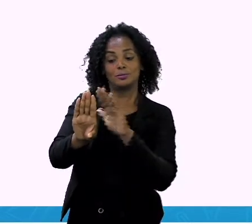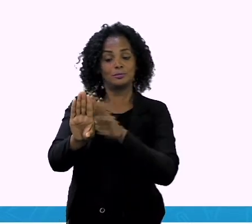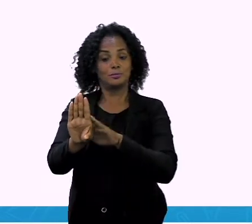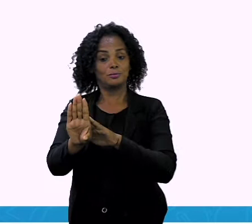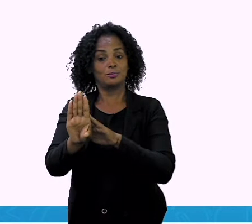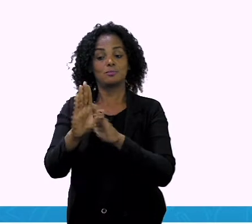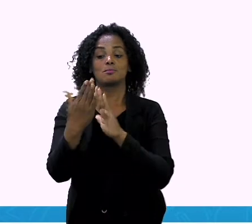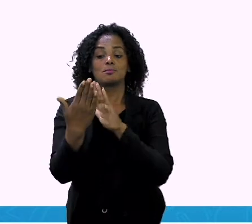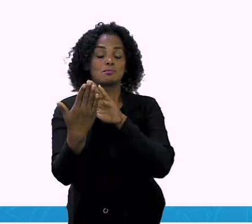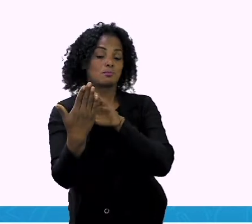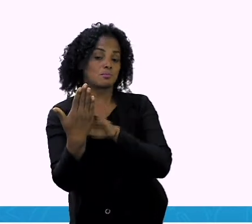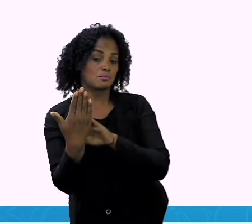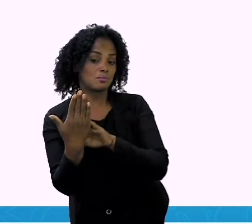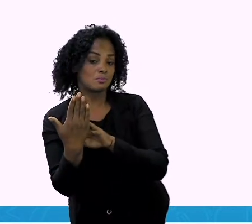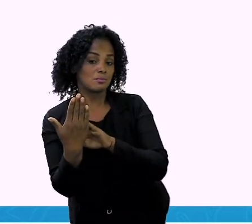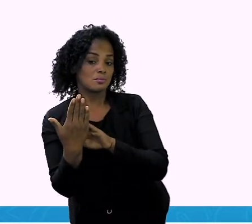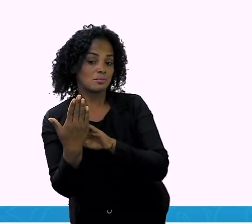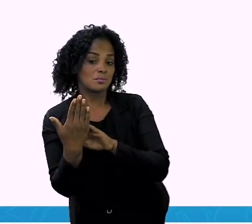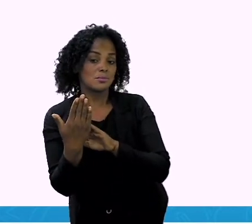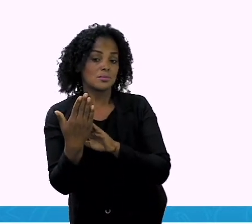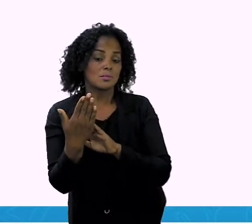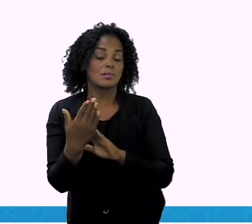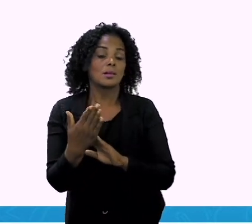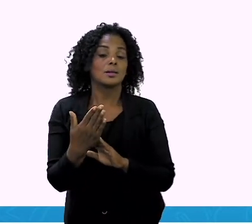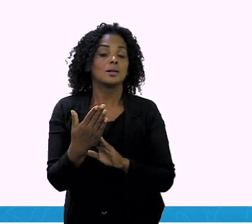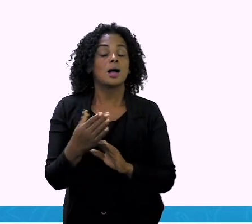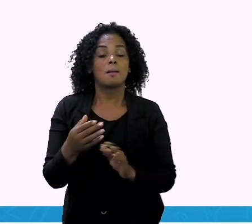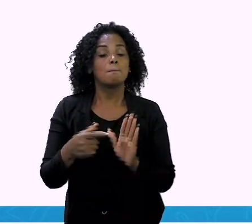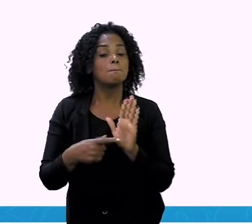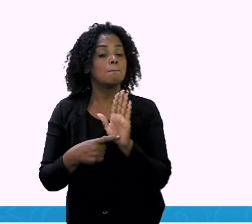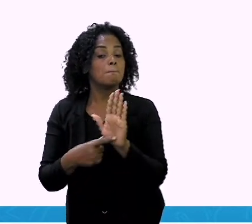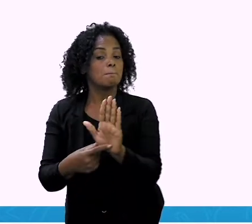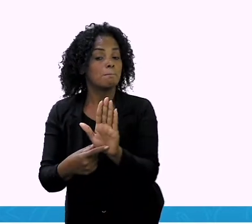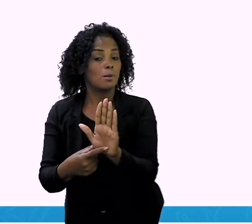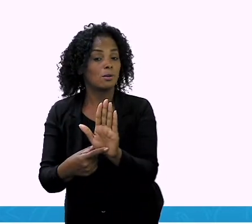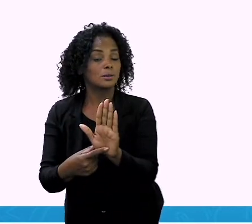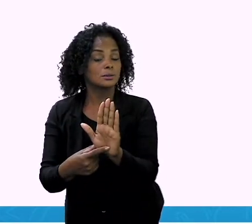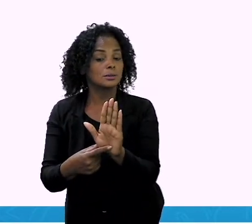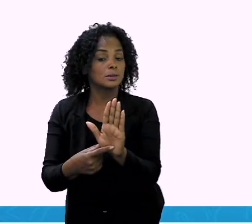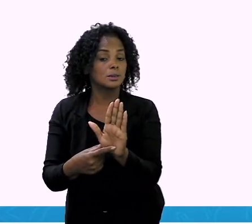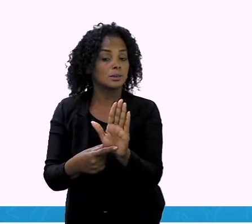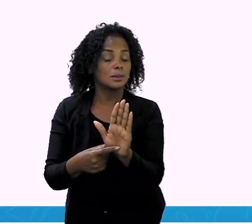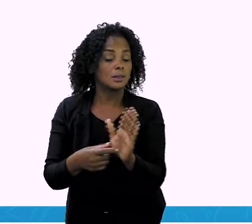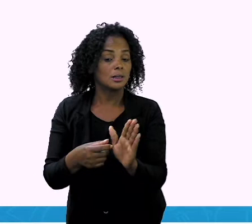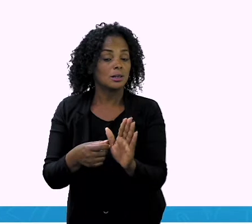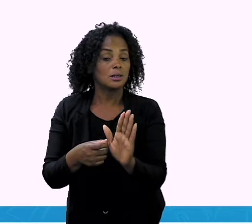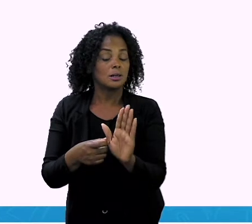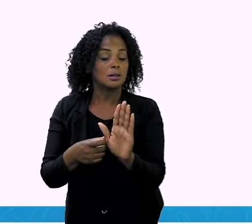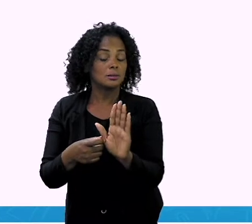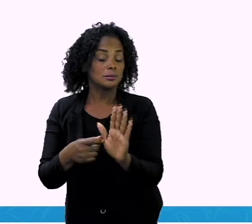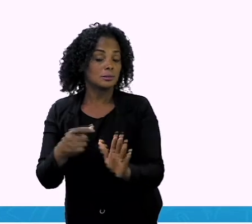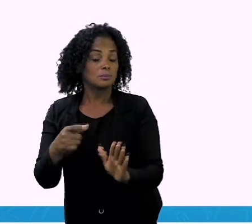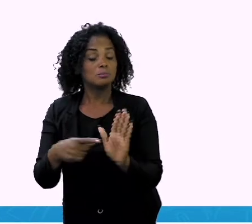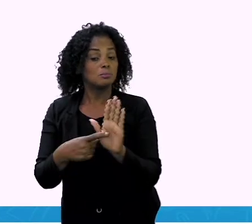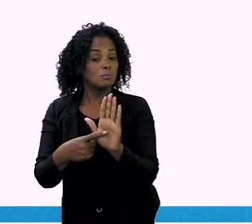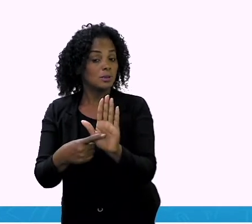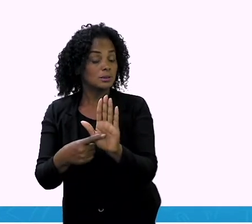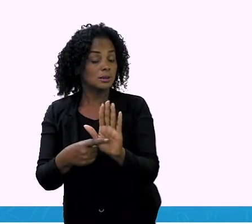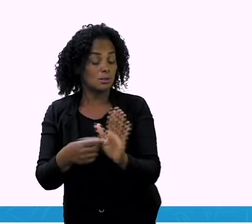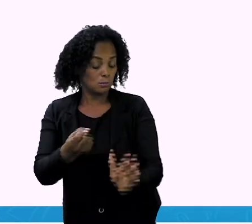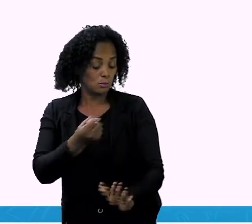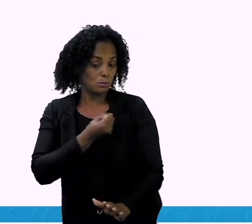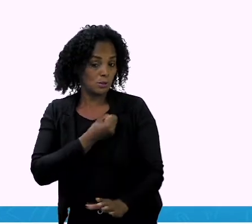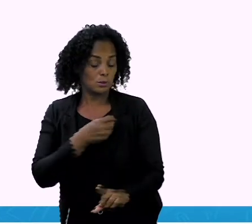e do outro lado da moeda tem a imagem. Então, você observa aí. Pega a moeda que você vai ter a oportunidade de